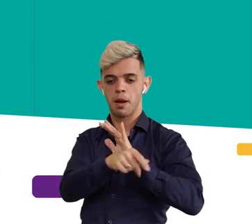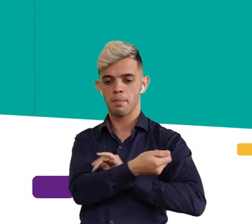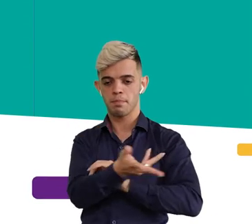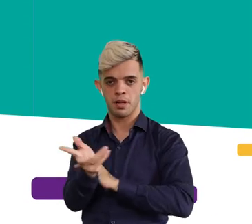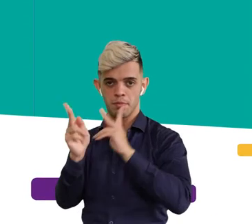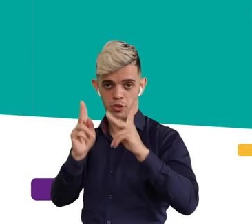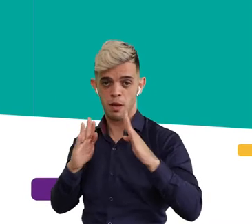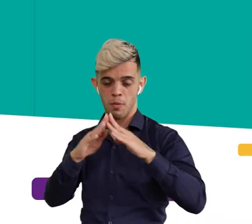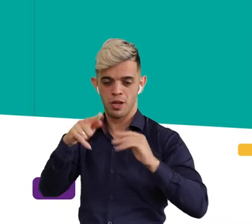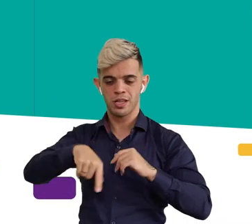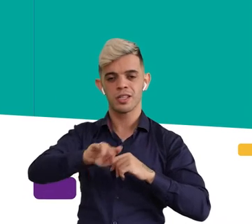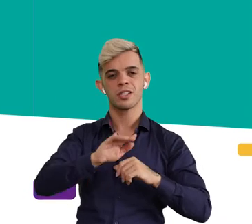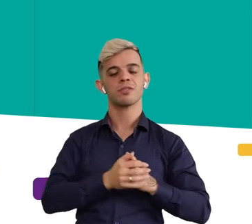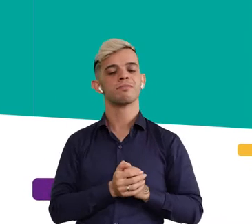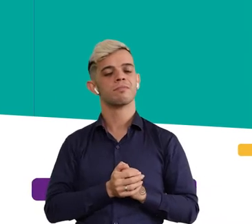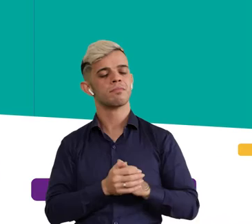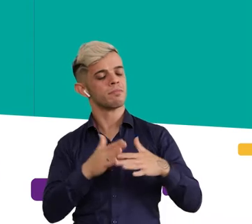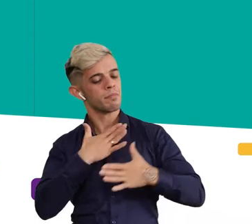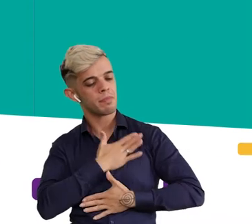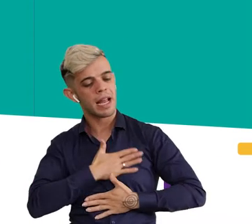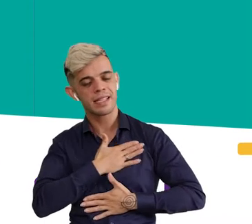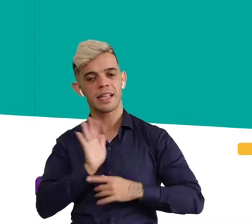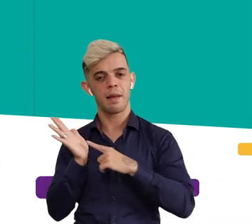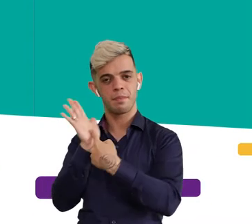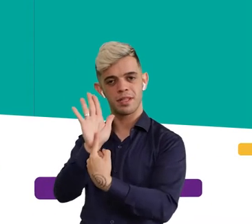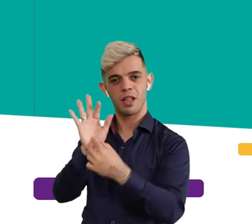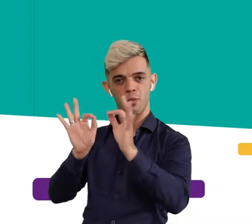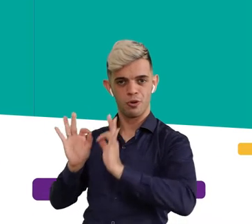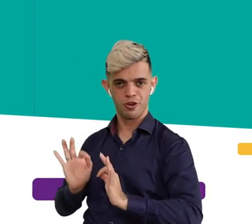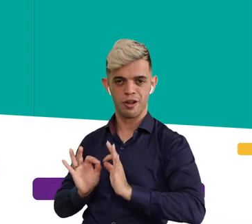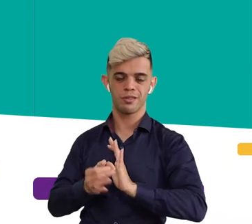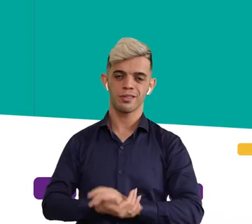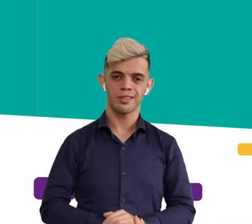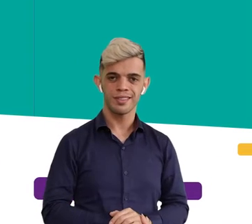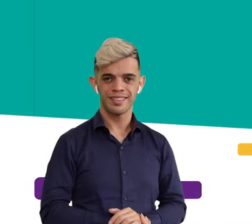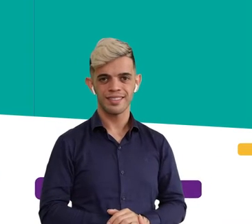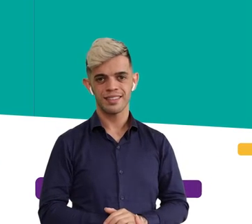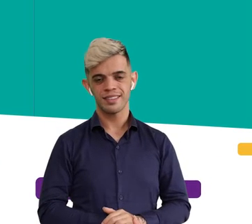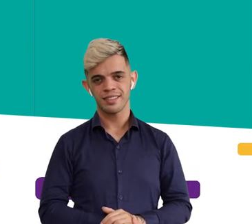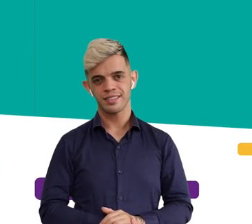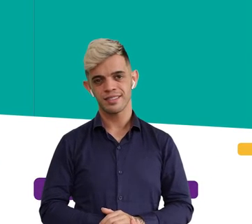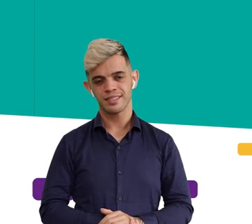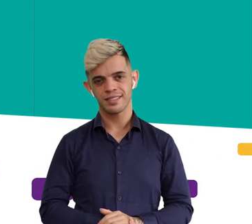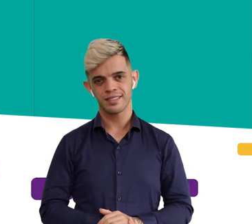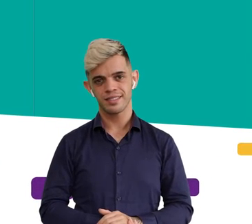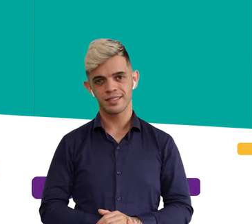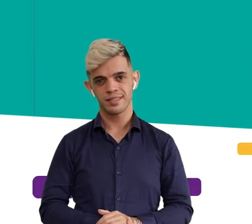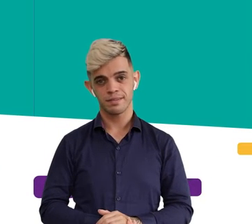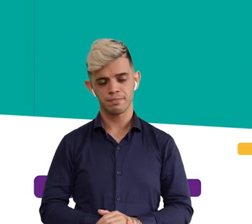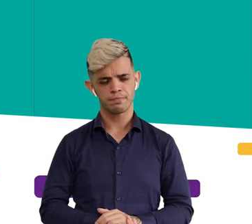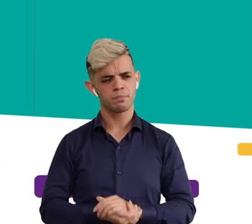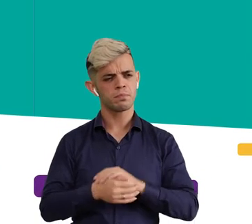gerar empregos aqui na comunidade. É um prazer apresentar esse projeto para vocês.